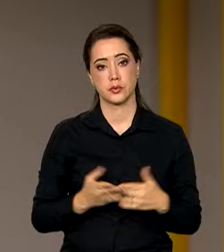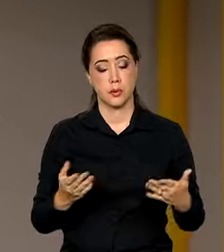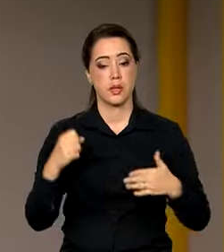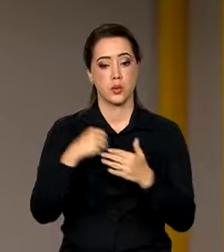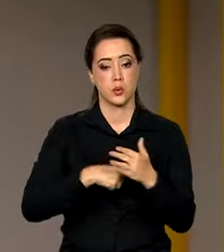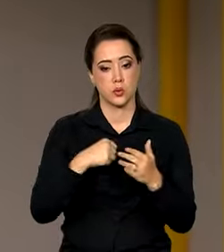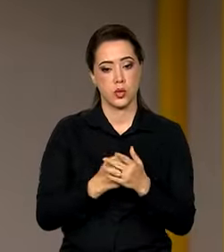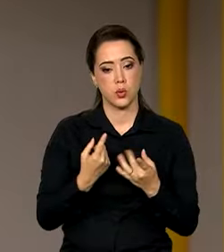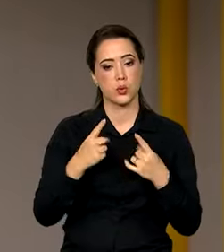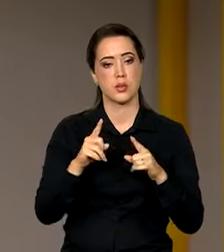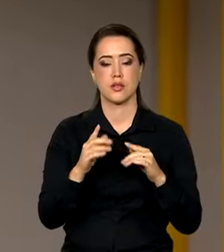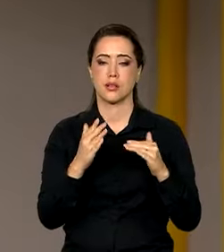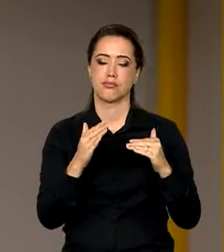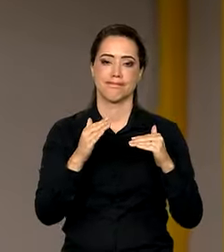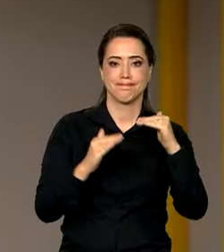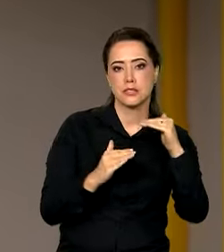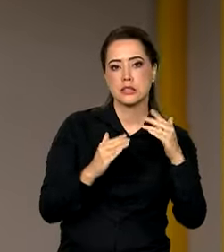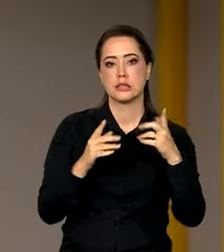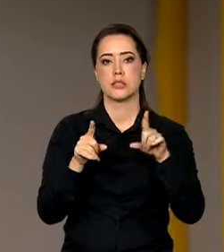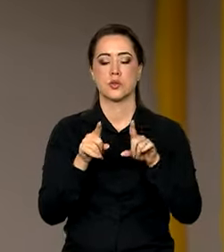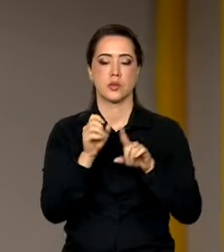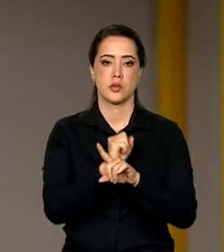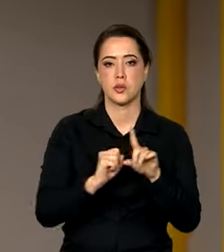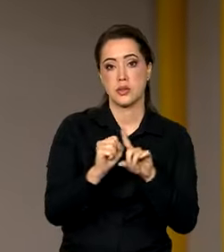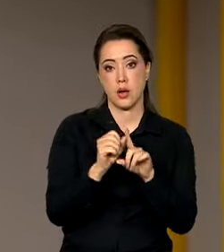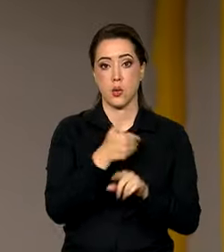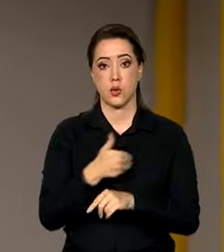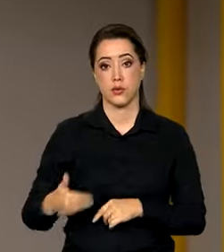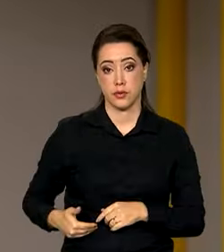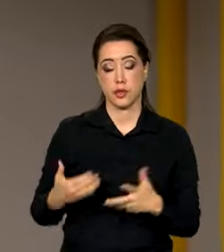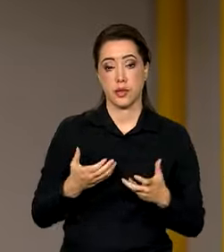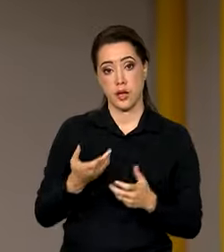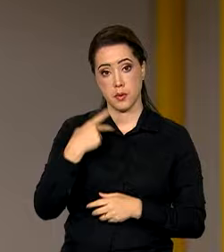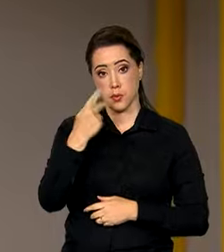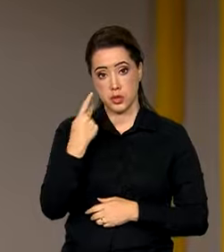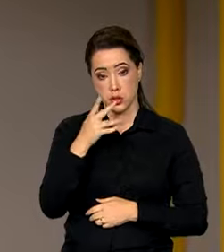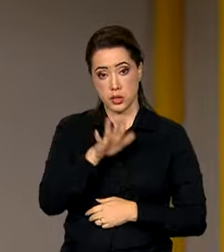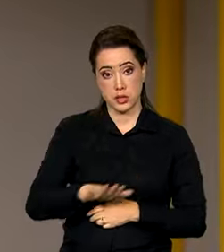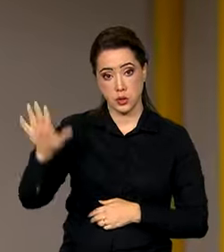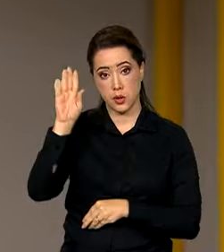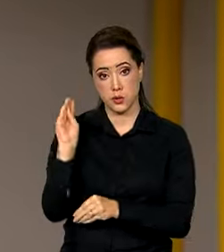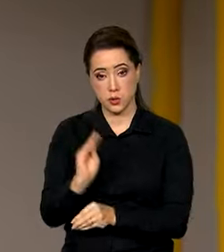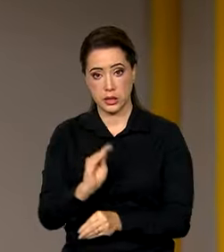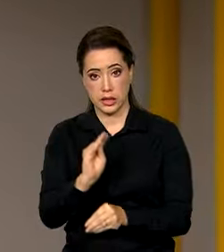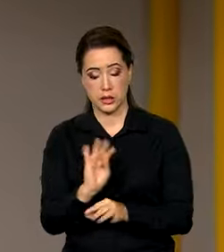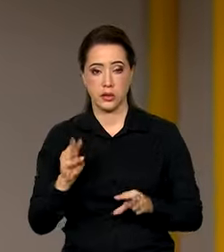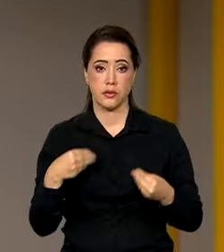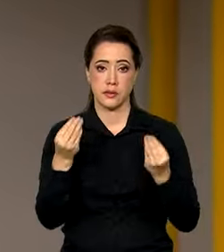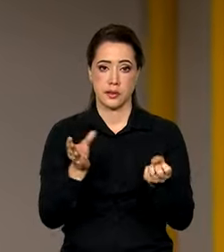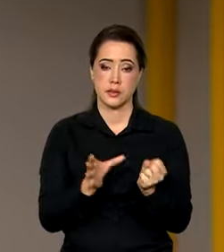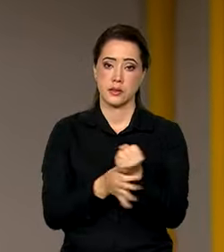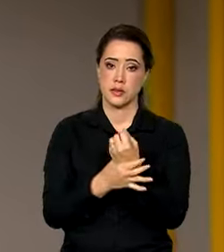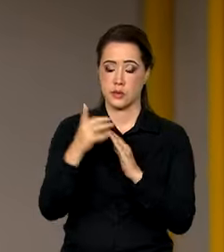enfrentar esse desequilíbrio social, o governo defende a implementação de uma política nacional de cuidados que assegure os direitos da